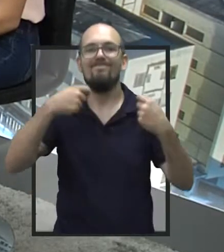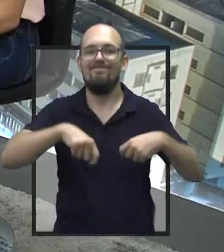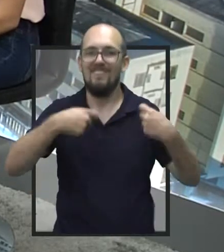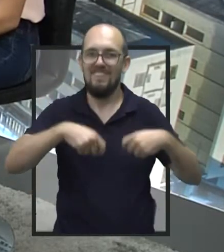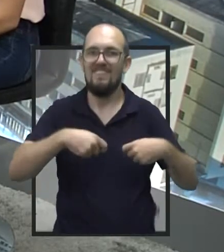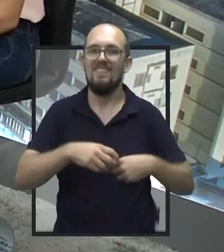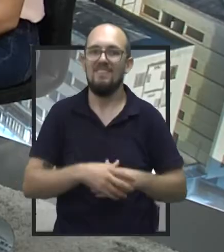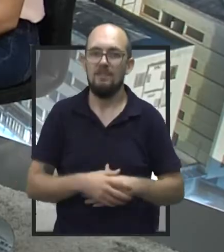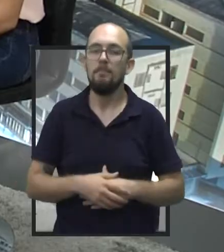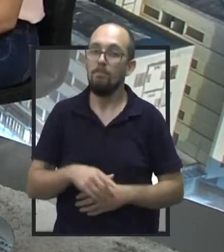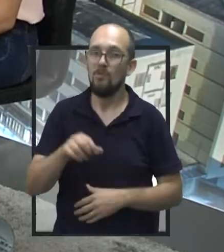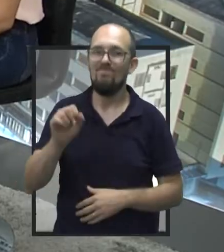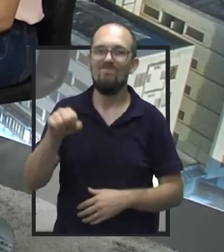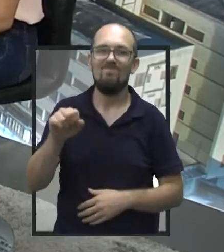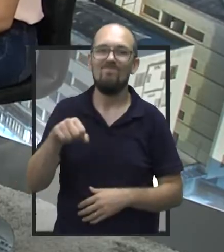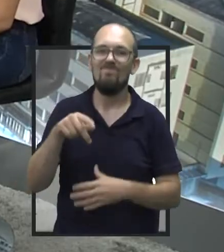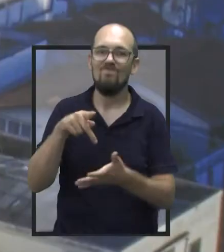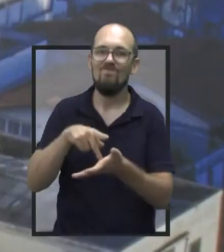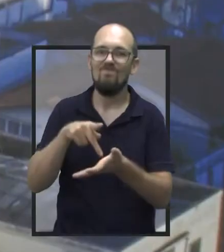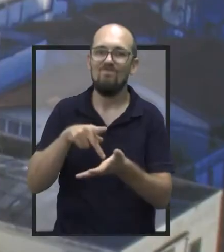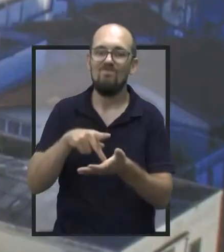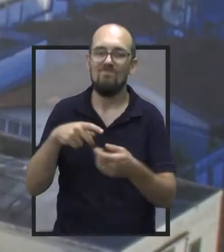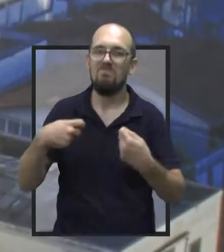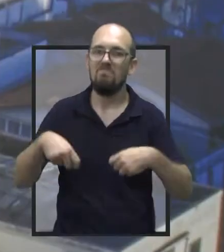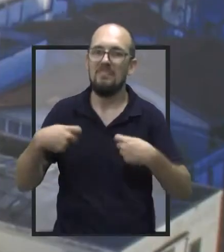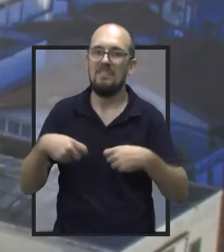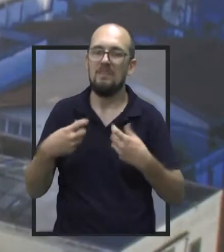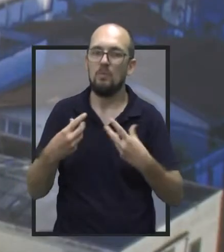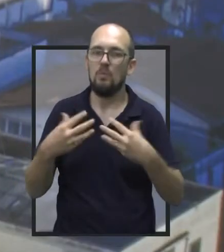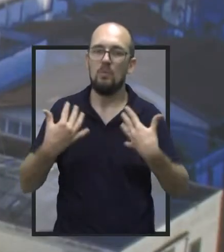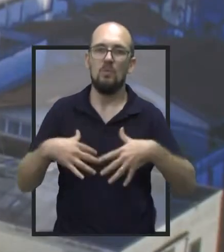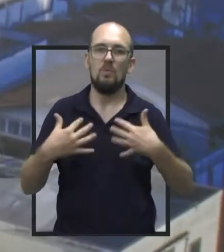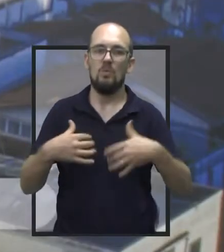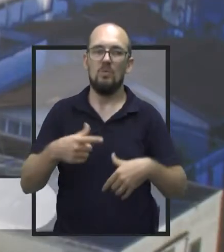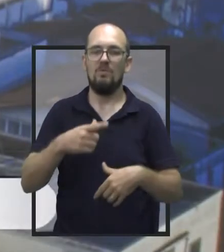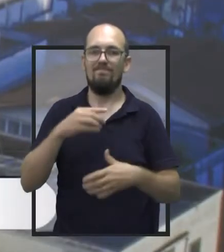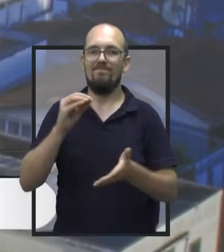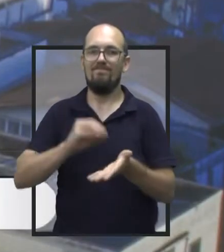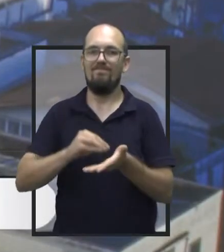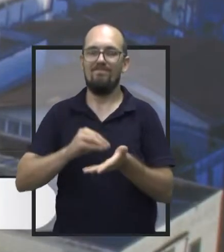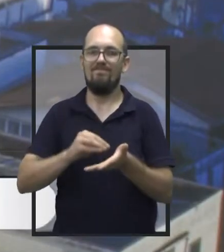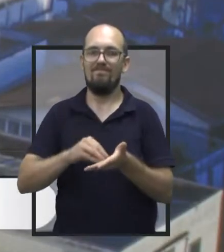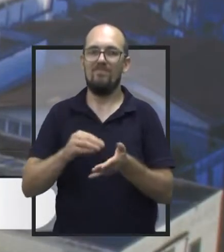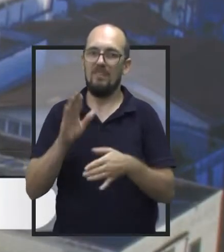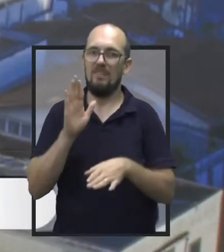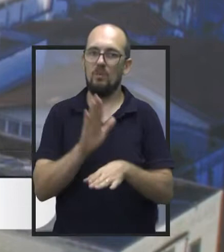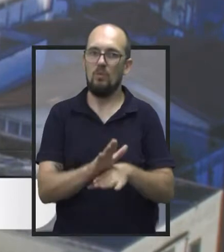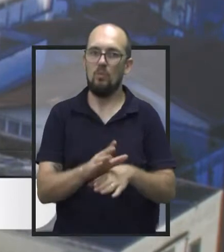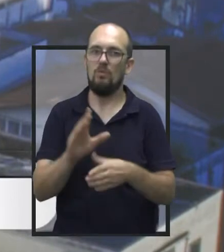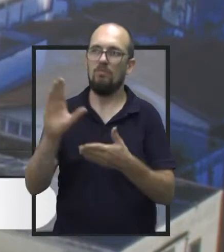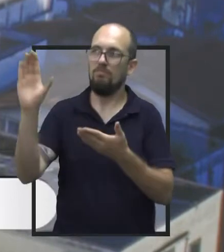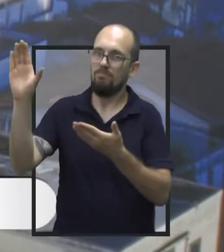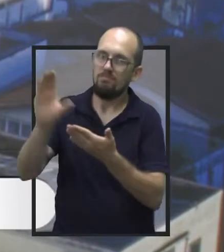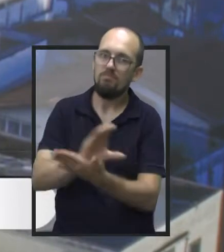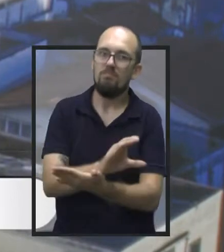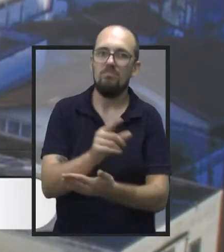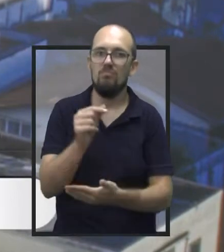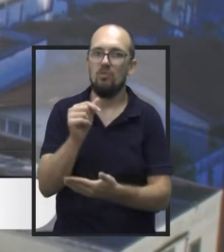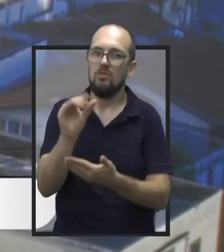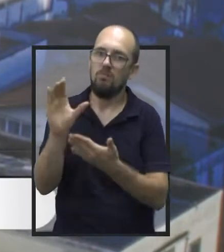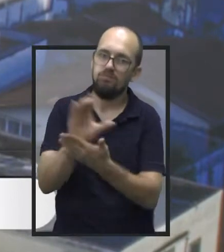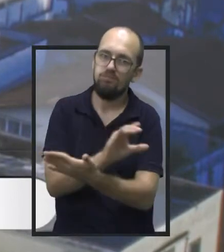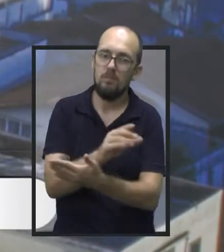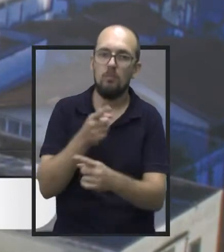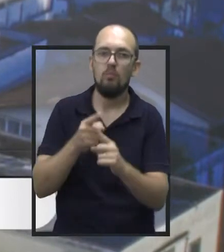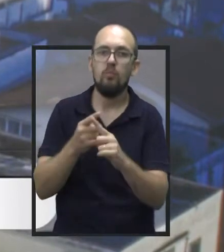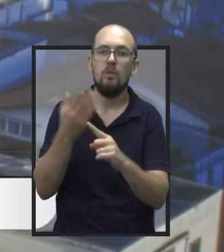mais. Sim, o Tereza Perlati está necessitando bastante, Ângelo, de ajuda, de emendas. Inclusive, quando eu